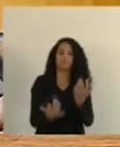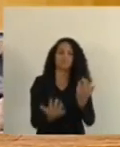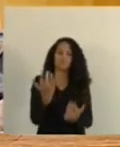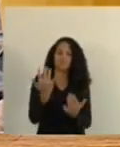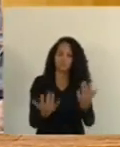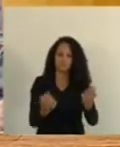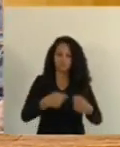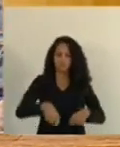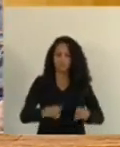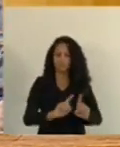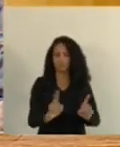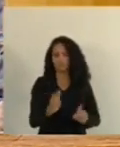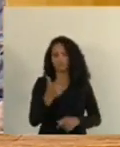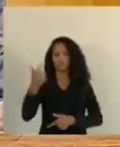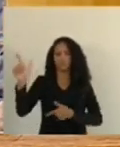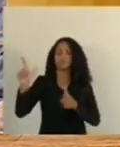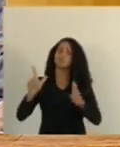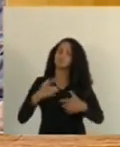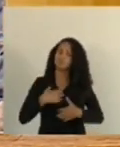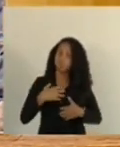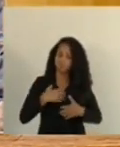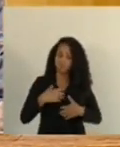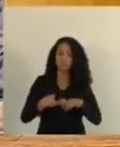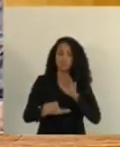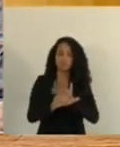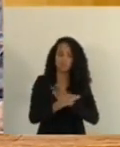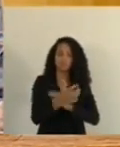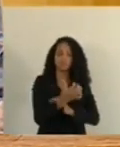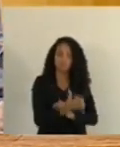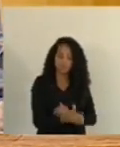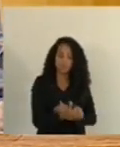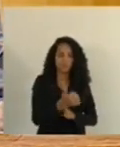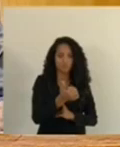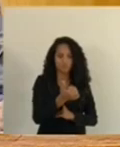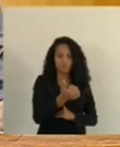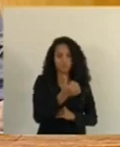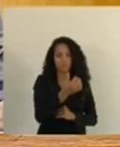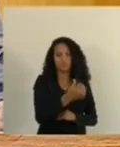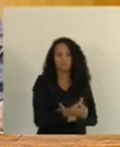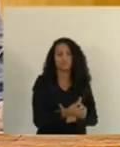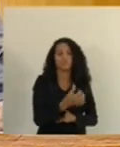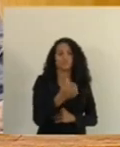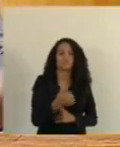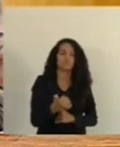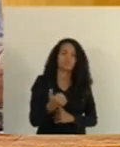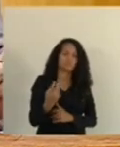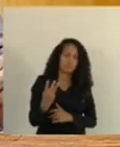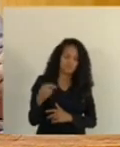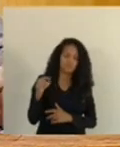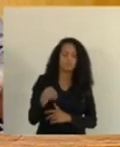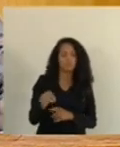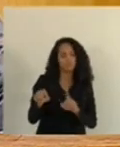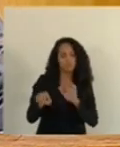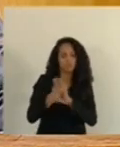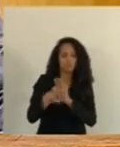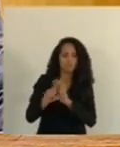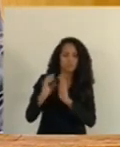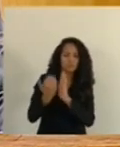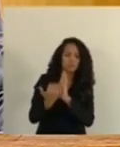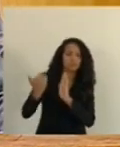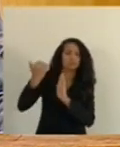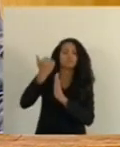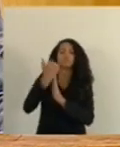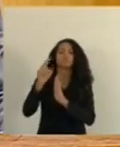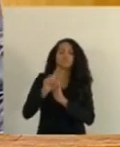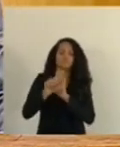concluir, senhor presidente, é o que a Lei Estadual 6613-01 fez também. Ele foi além do que o Código Florestal e